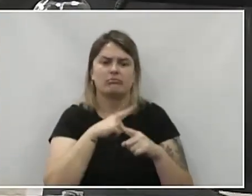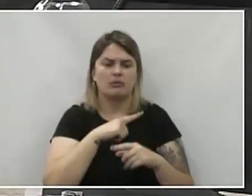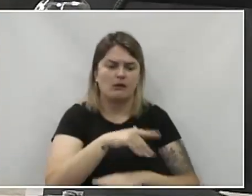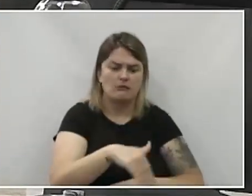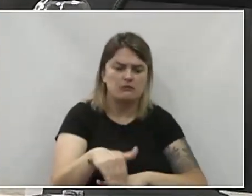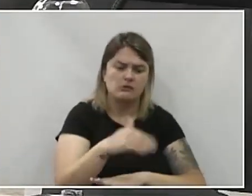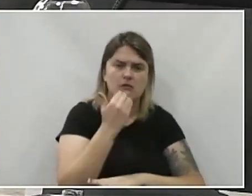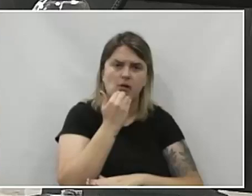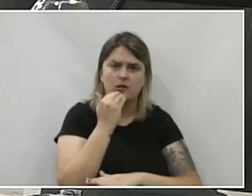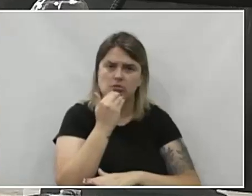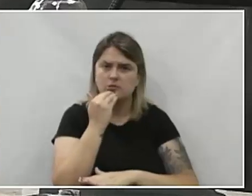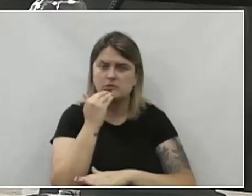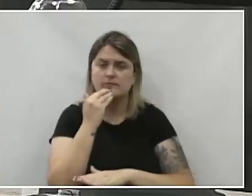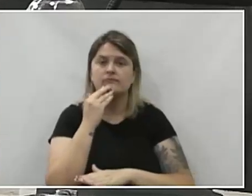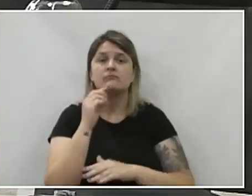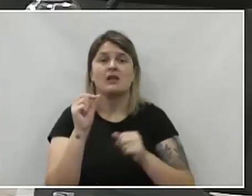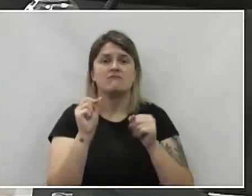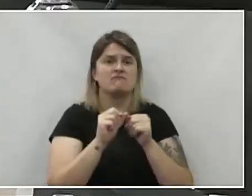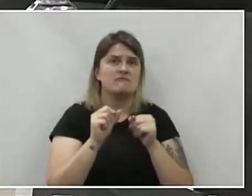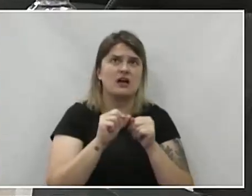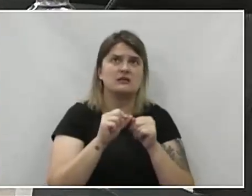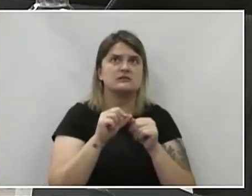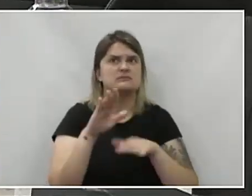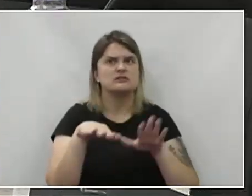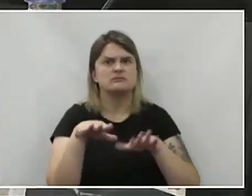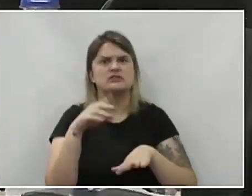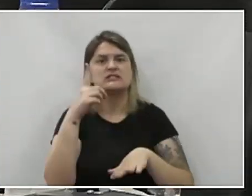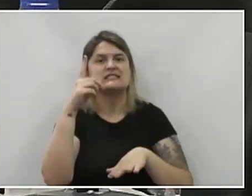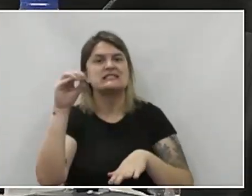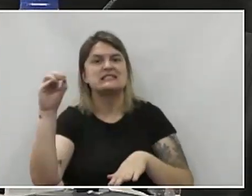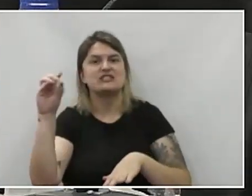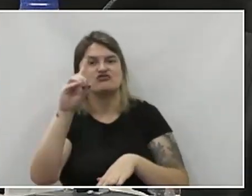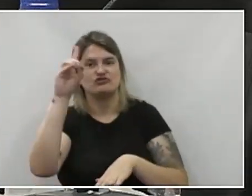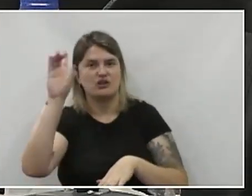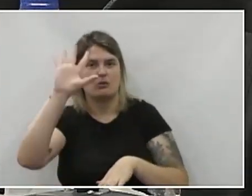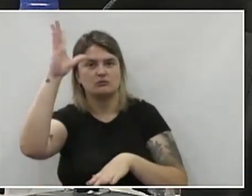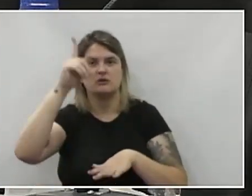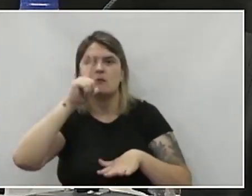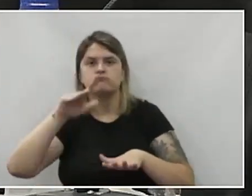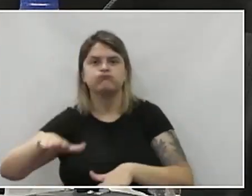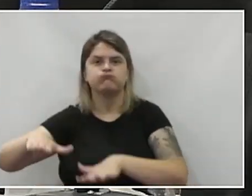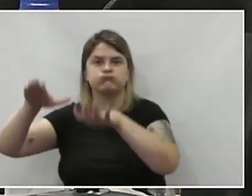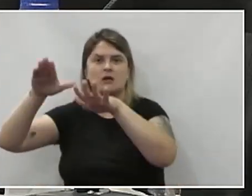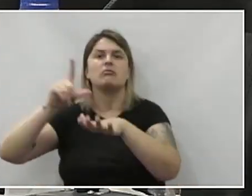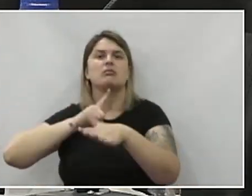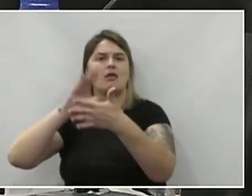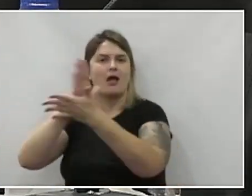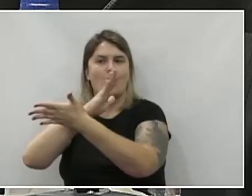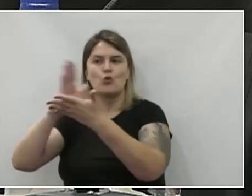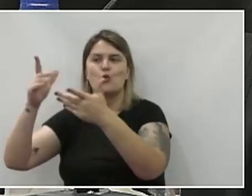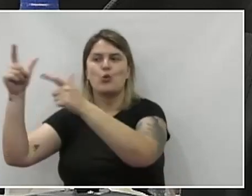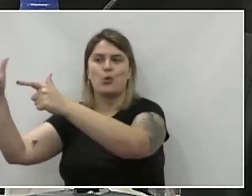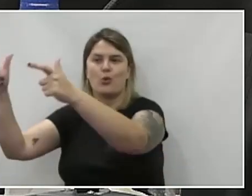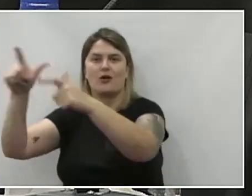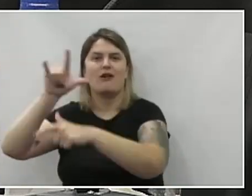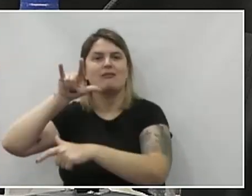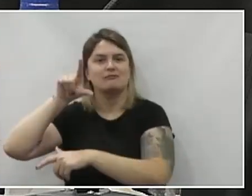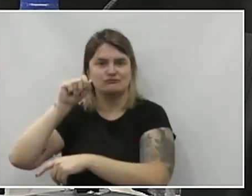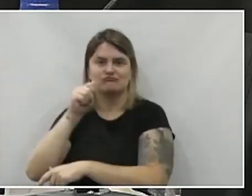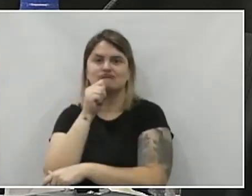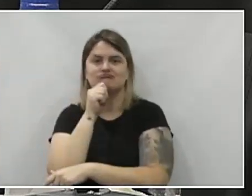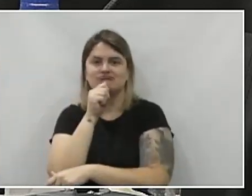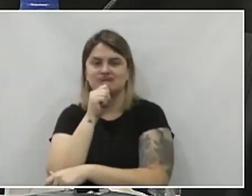buraco que tem nas ruas. Fazem mais ou menos 100 dias que nós tivemos enchente aqui, o lixo está jogado no meio da